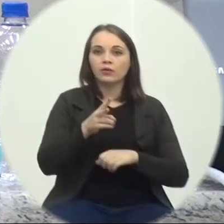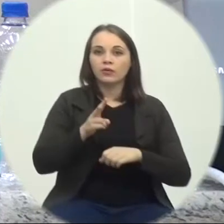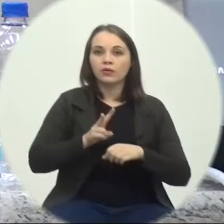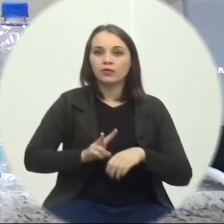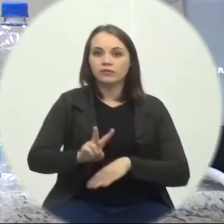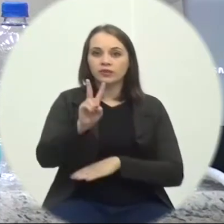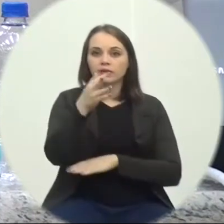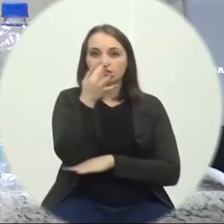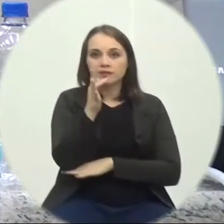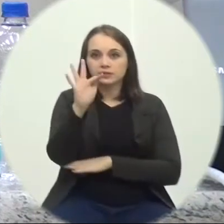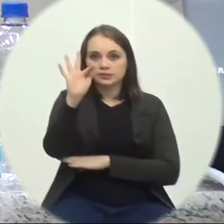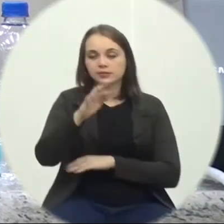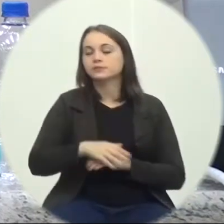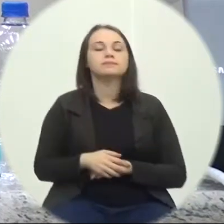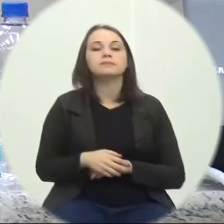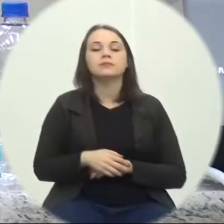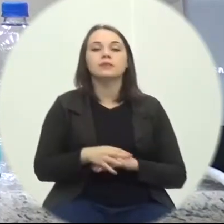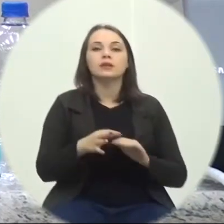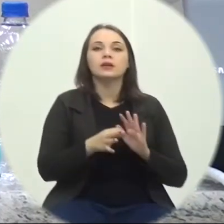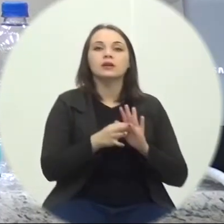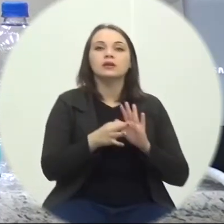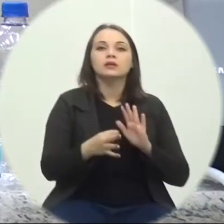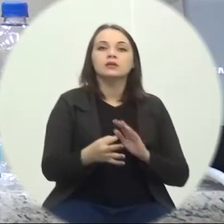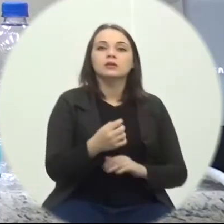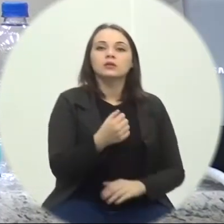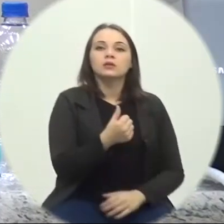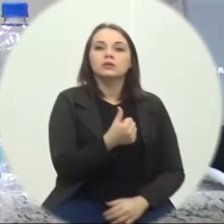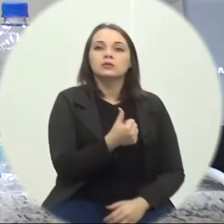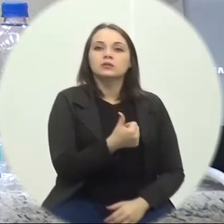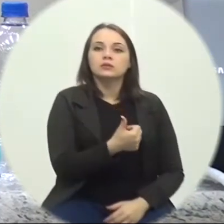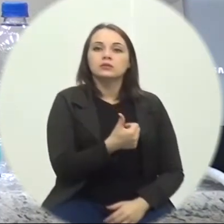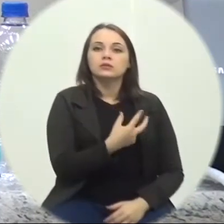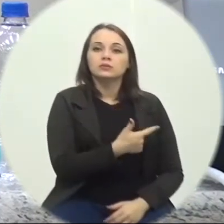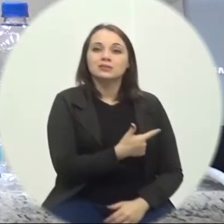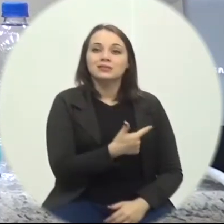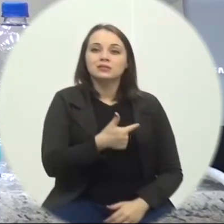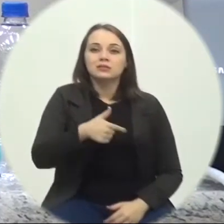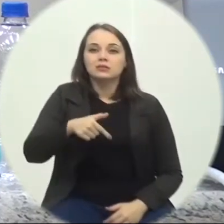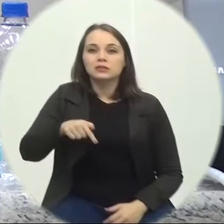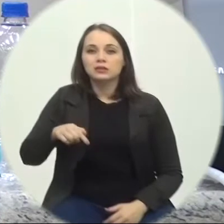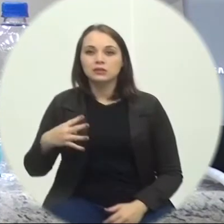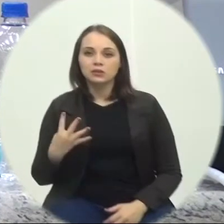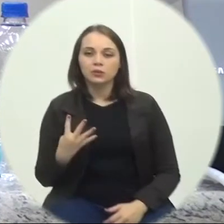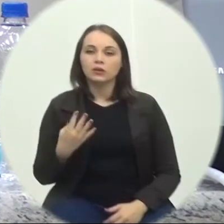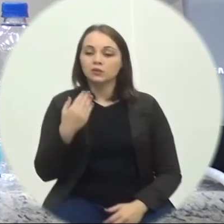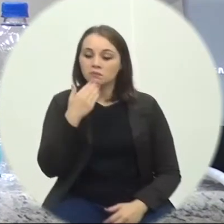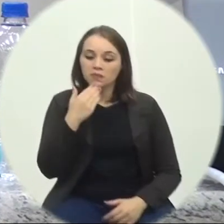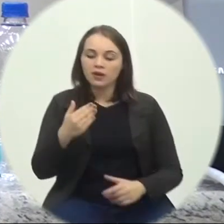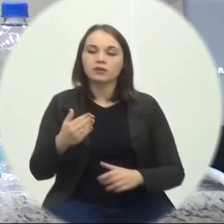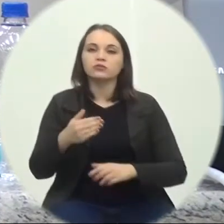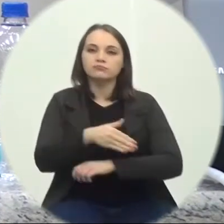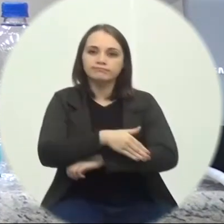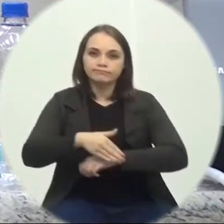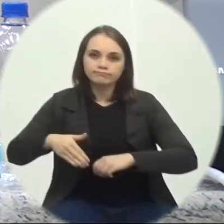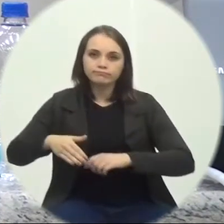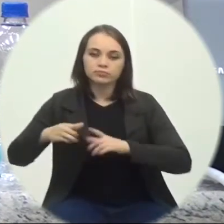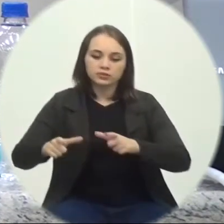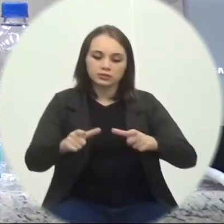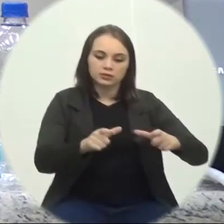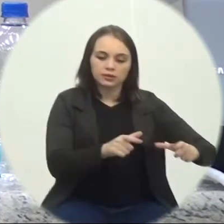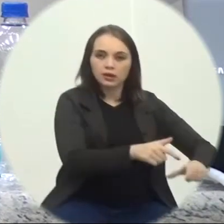21 Autor Vereador Jair Augusto Alexandre Reparos Reconclusão Da pavimentação Com lajotas Na rua Lourenço Rinaldi